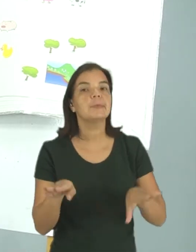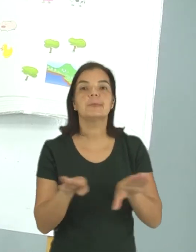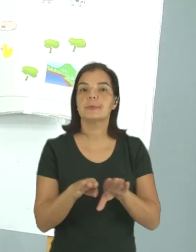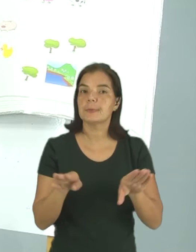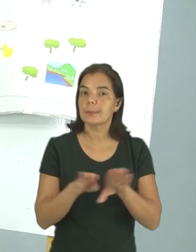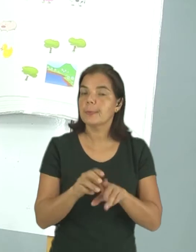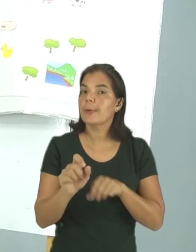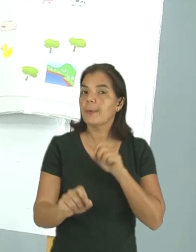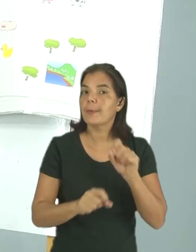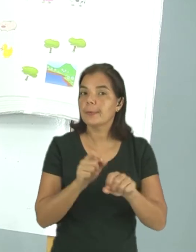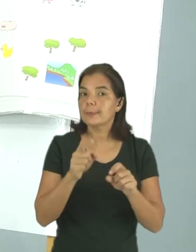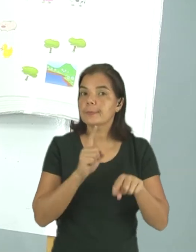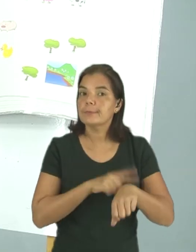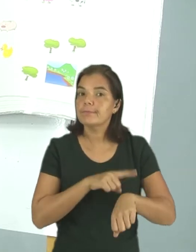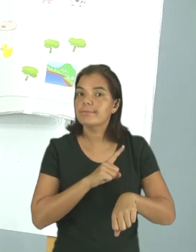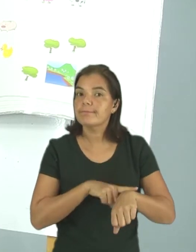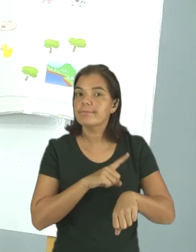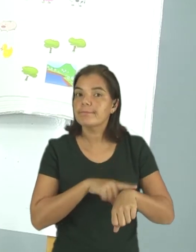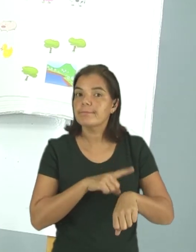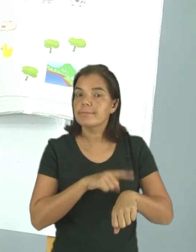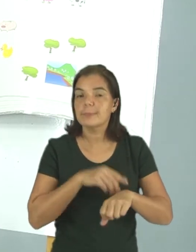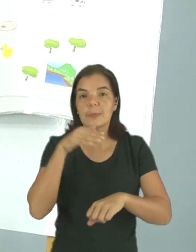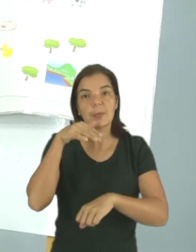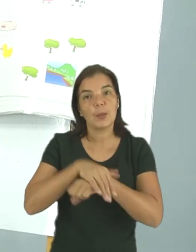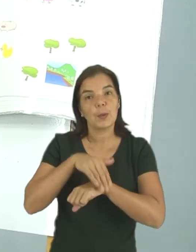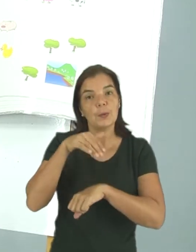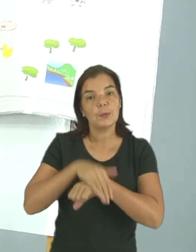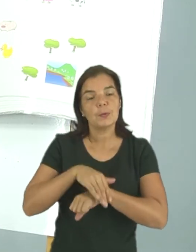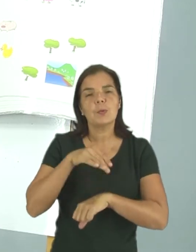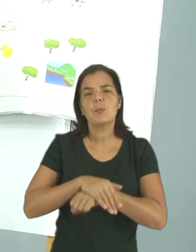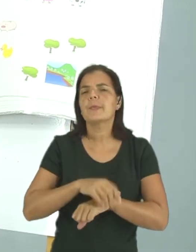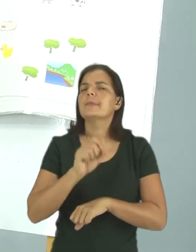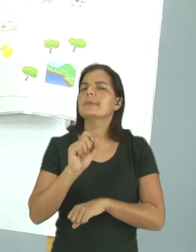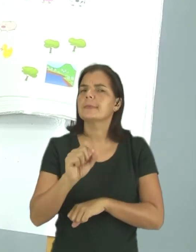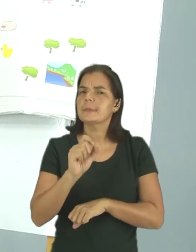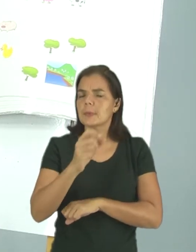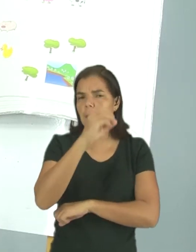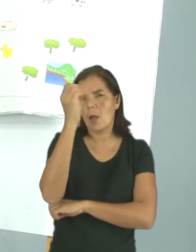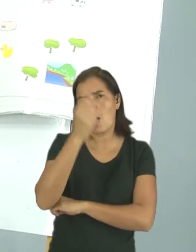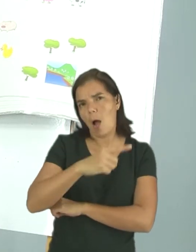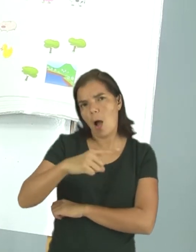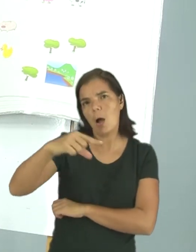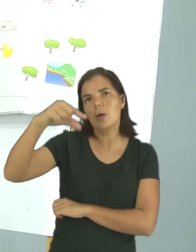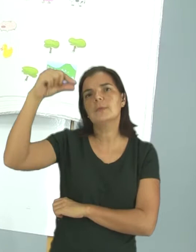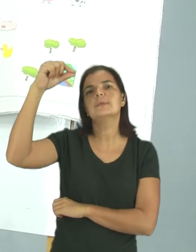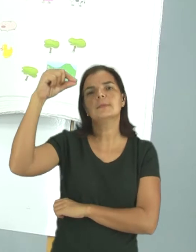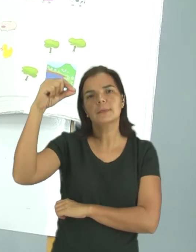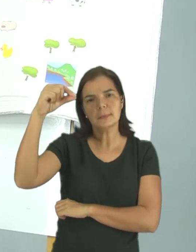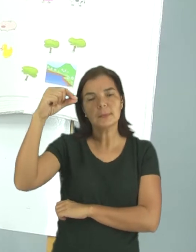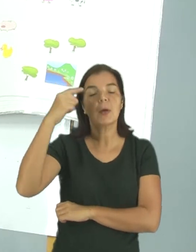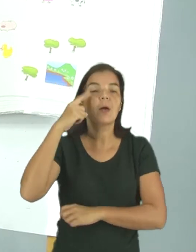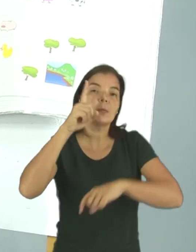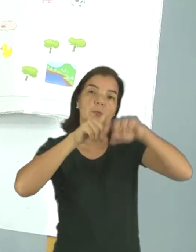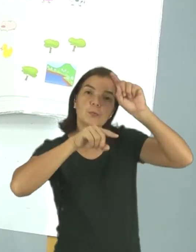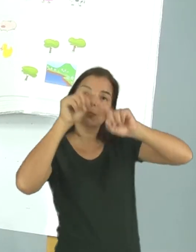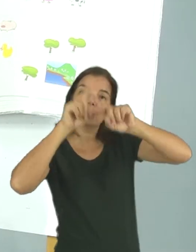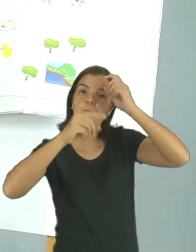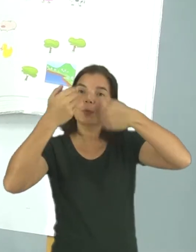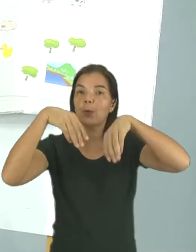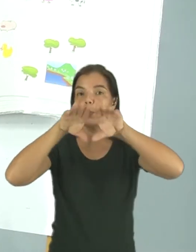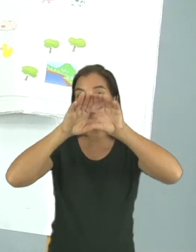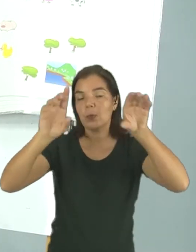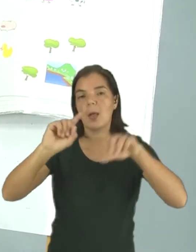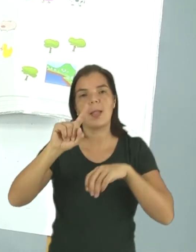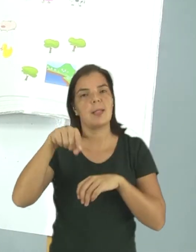ser feitas o quê? No período da noite. Que foi quando a lua já apareceu, Ela viu as estrelas no céu,